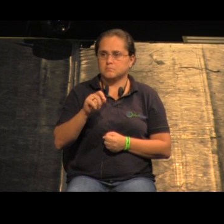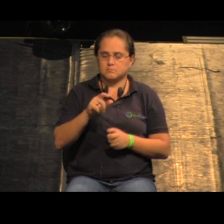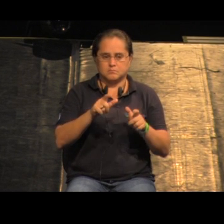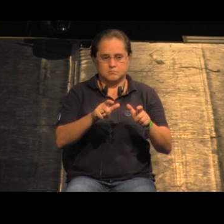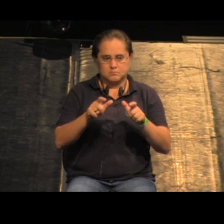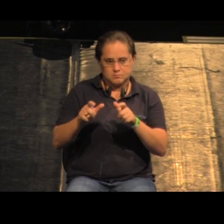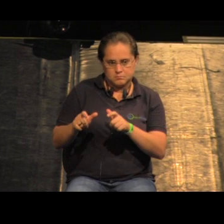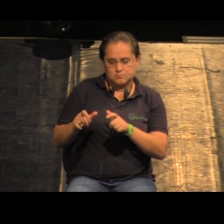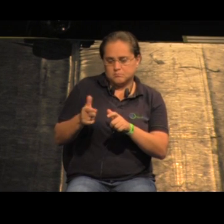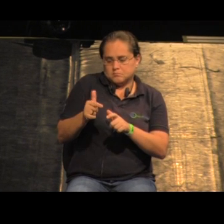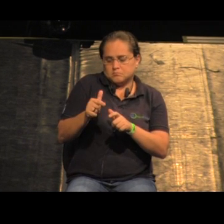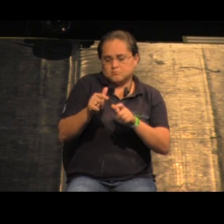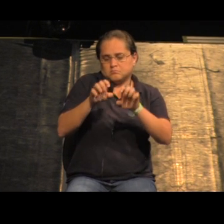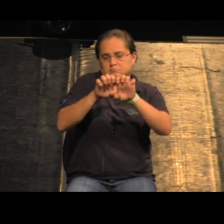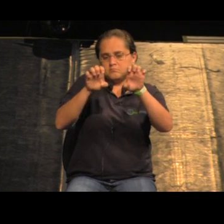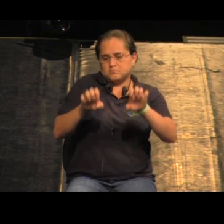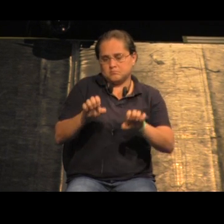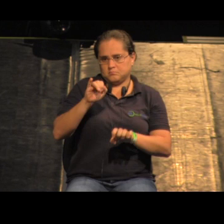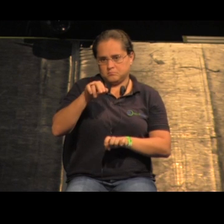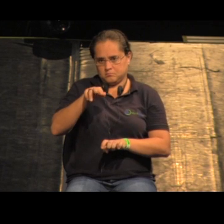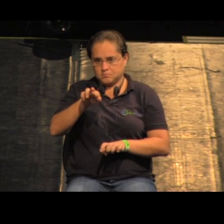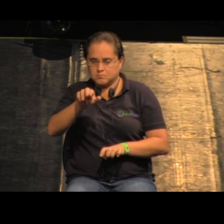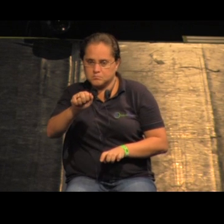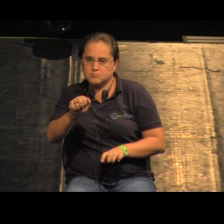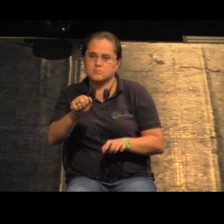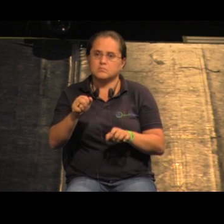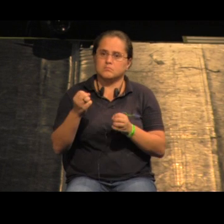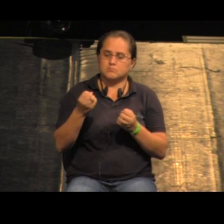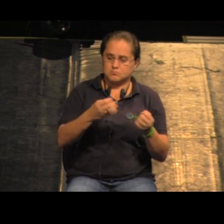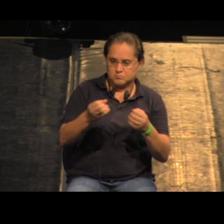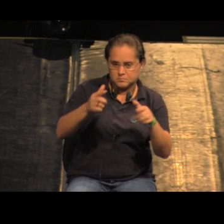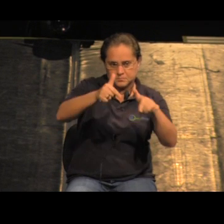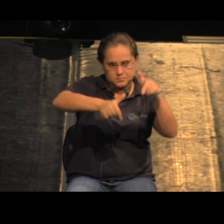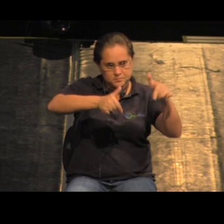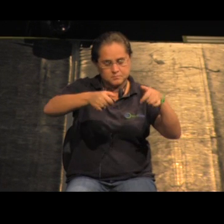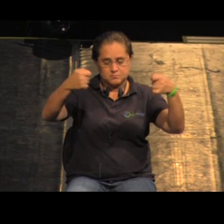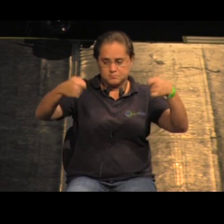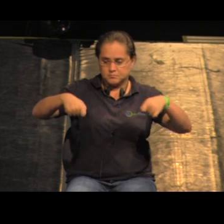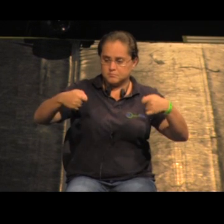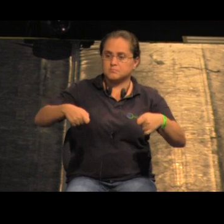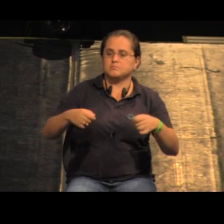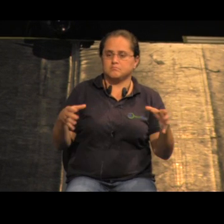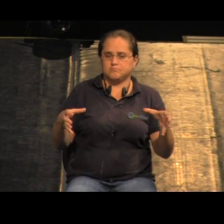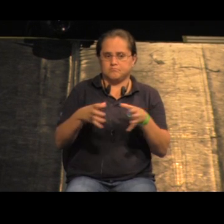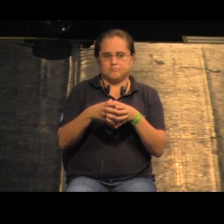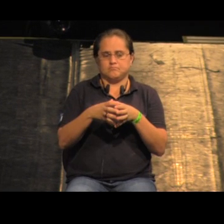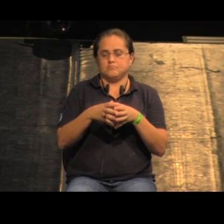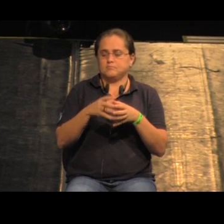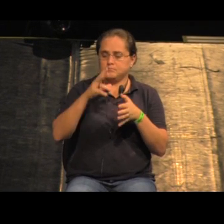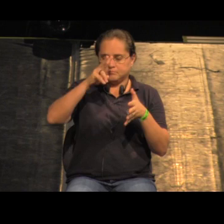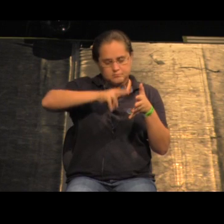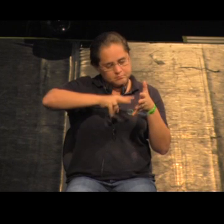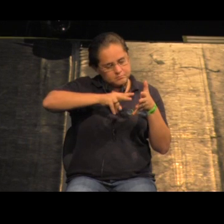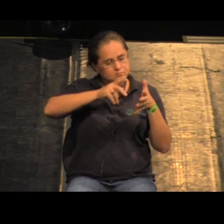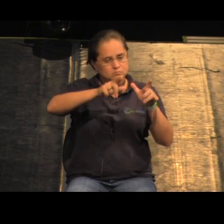em um lugar onde não existe infraestrutura para otimizar a infraestrutura e oferta de bens e serviços a gente precisa compactar então a gente faz a